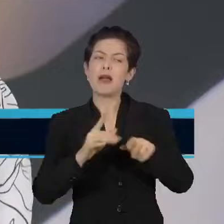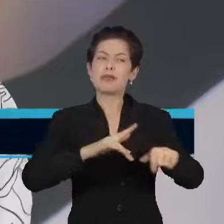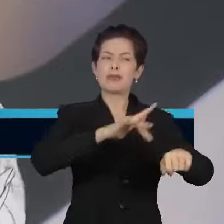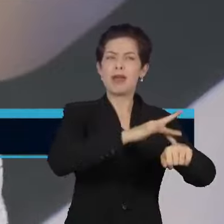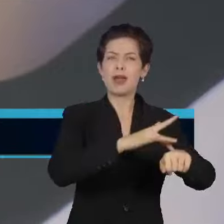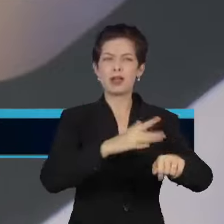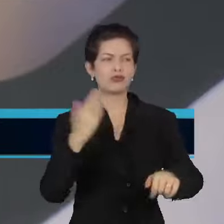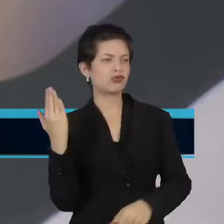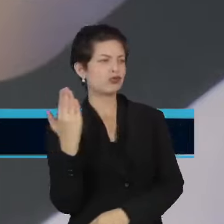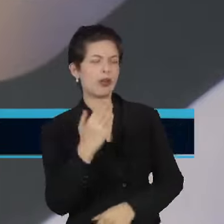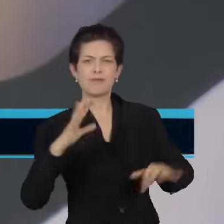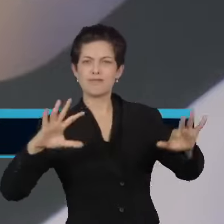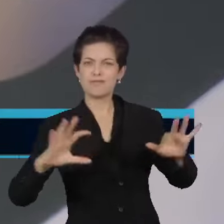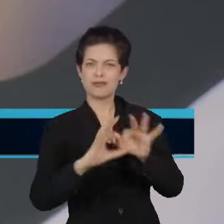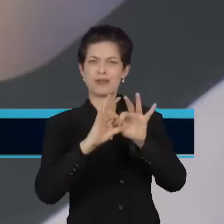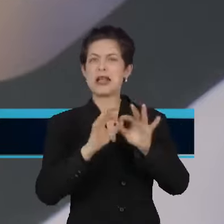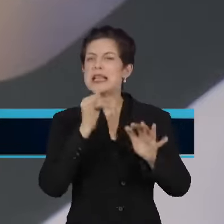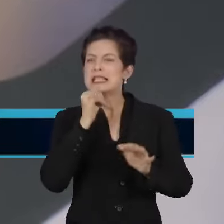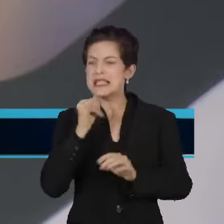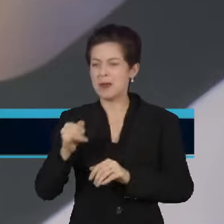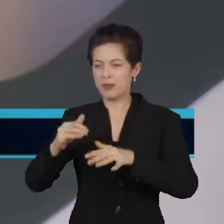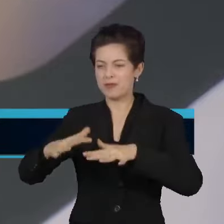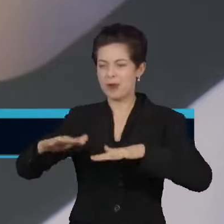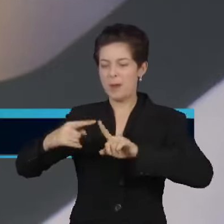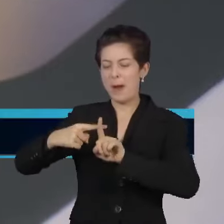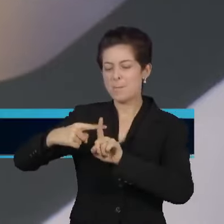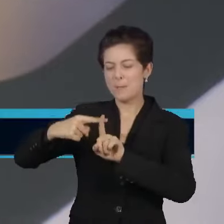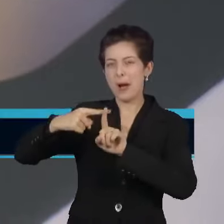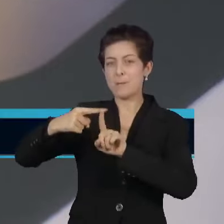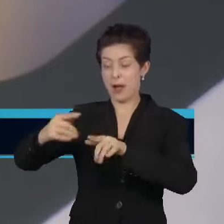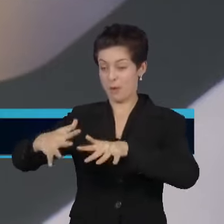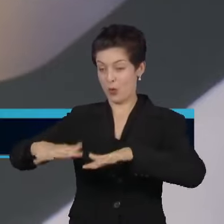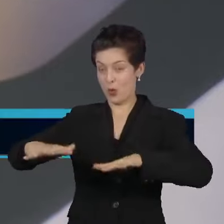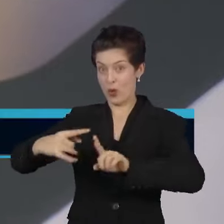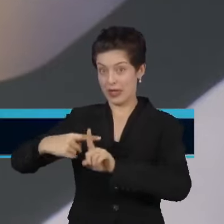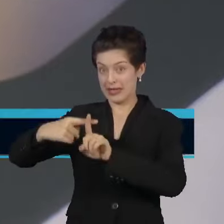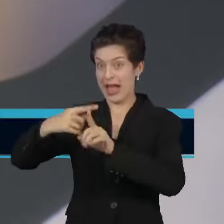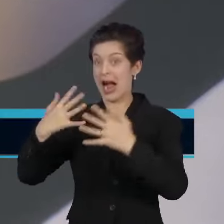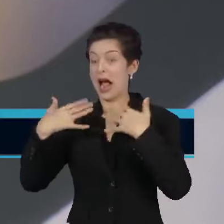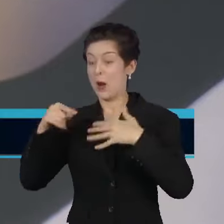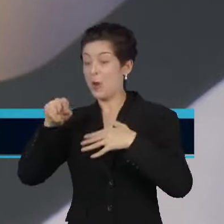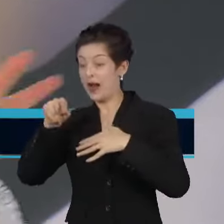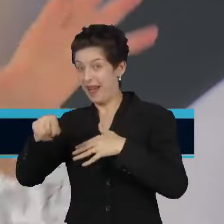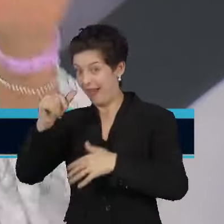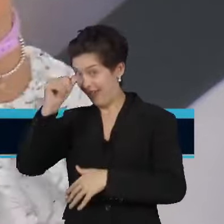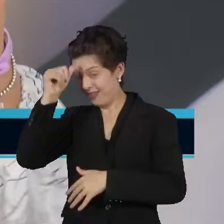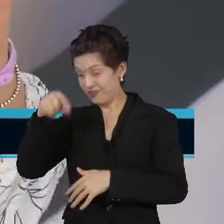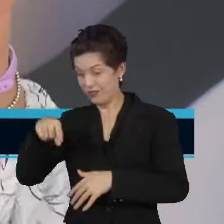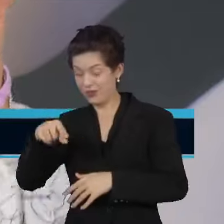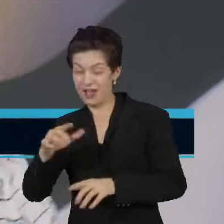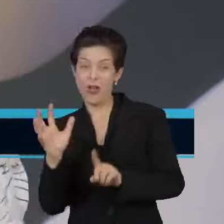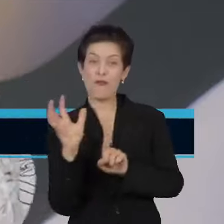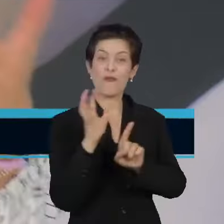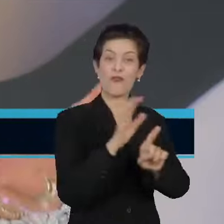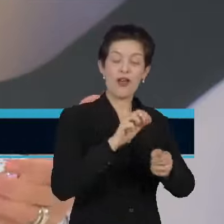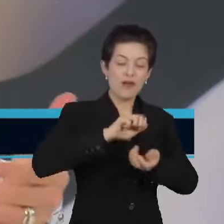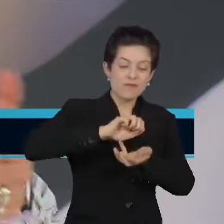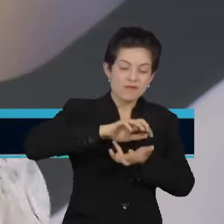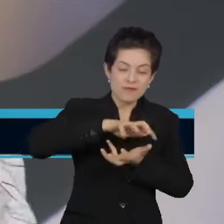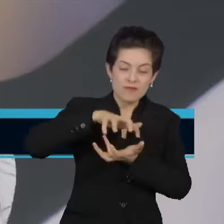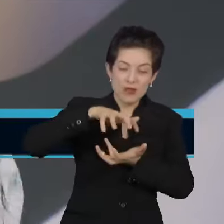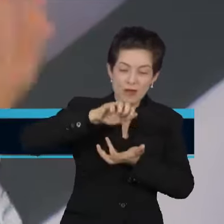relação direta. A cada grau, a cada aumento de temperatura lá no Oceano Índico, indiretamente você